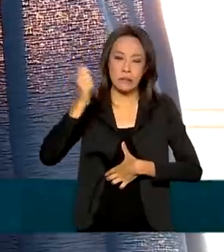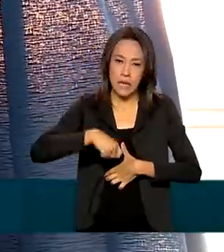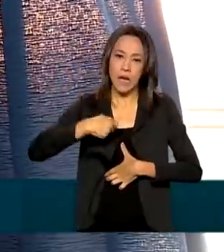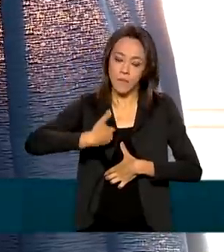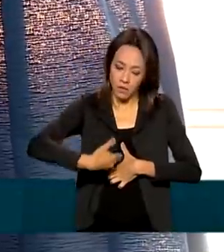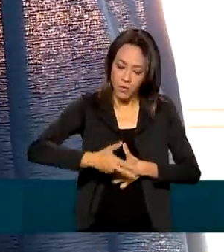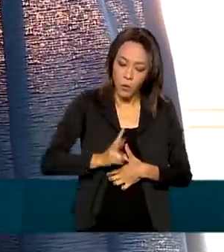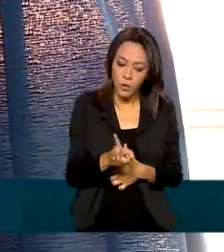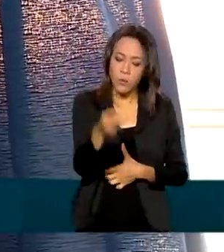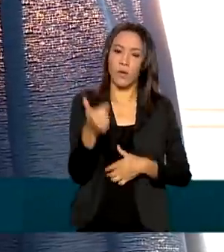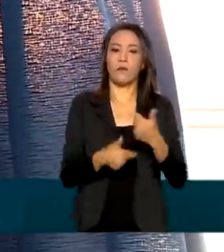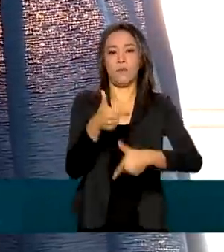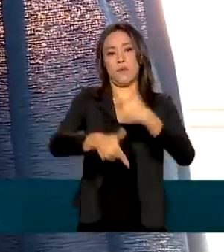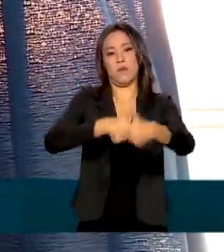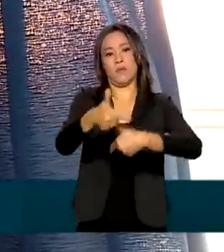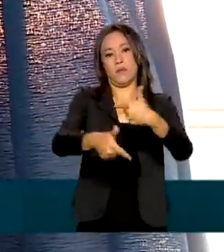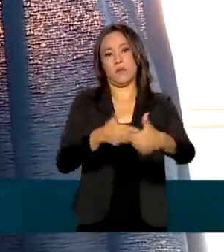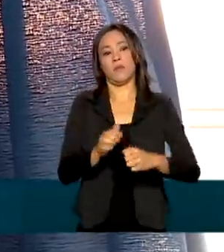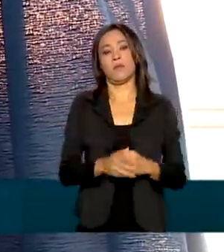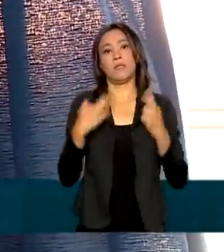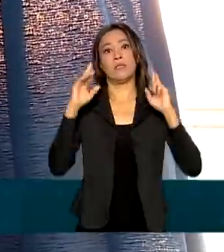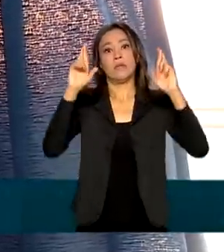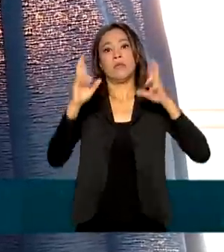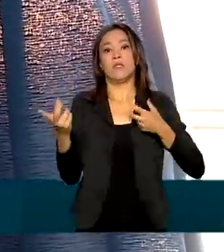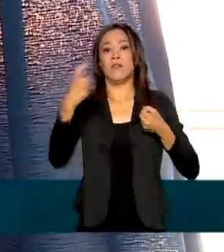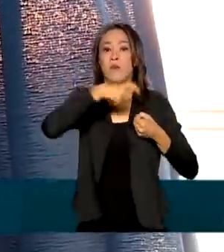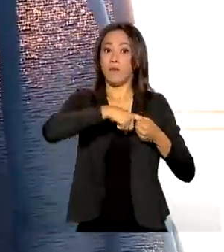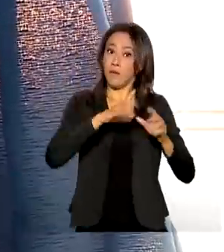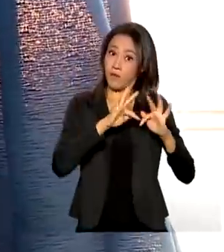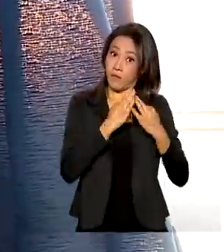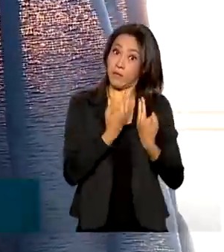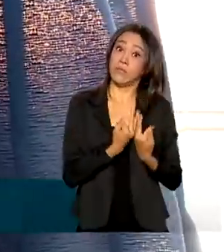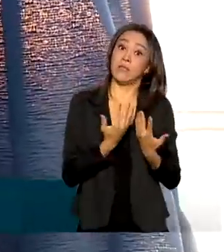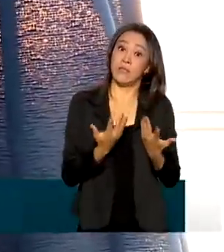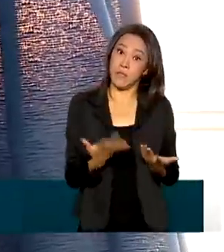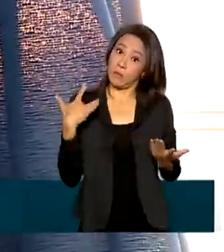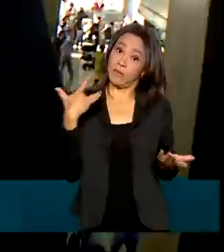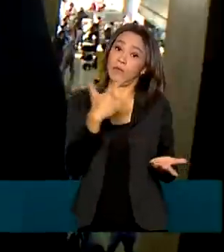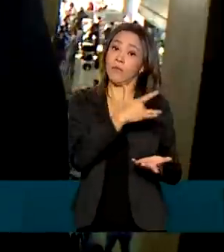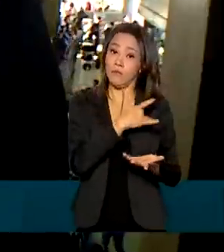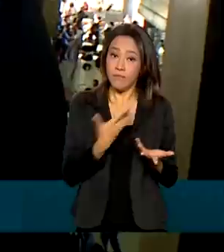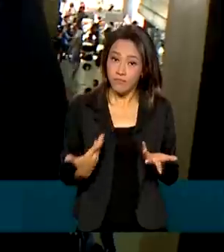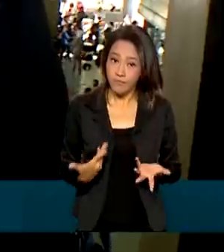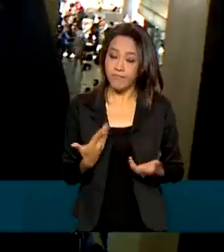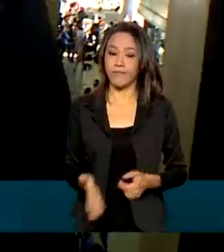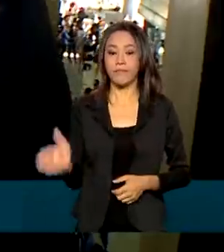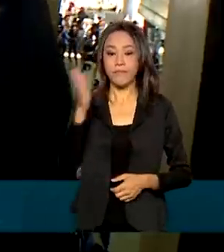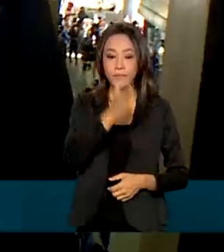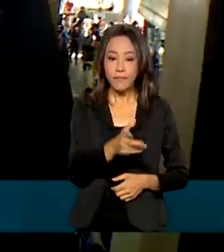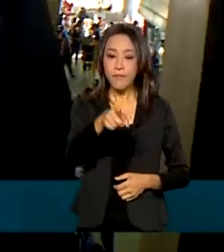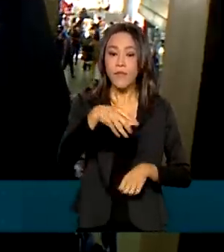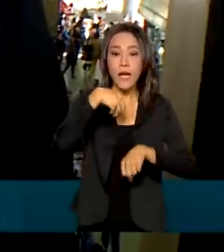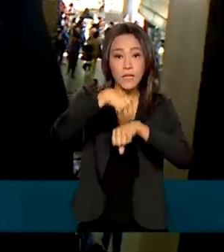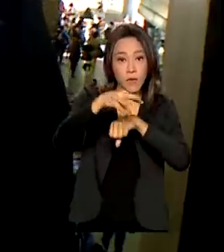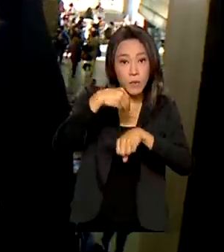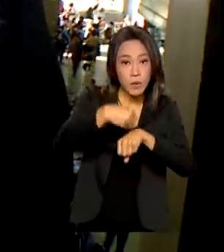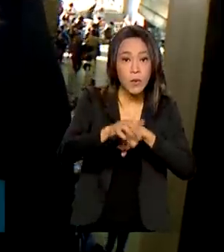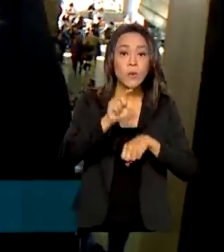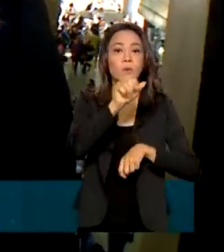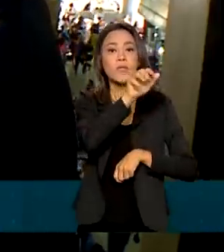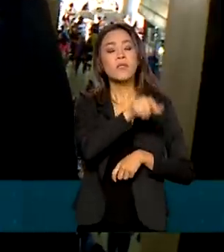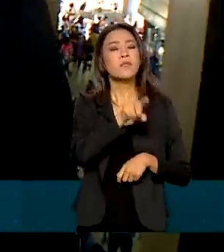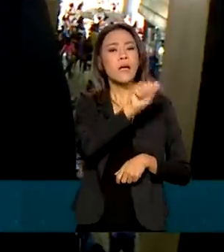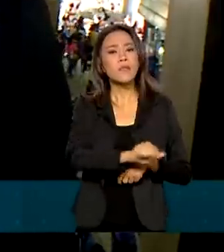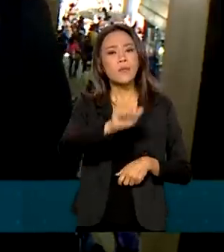com esperança de voltar para a família, com saúde. Dados da Associação Nacional das